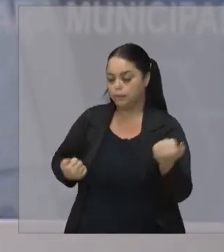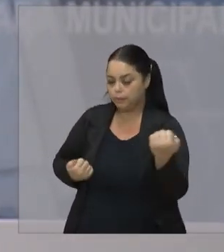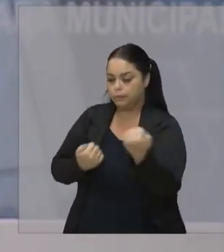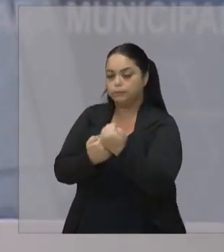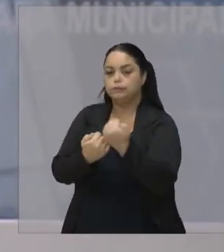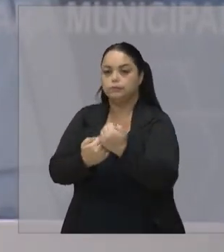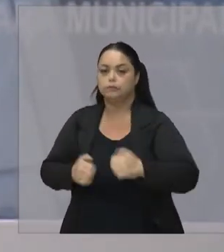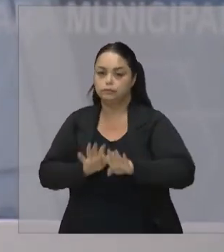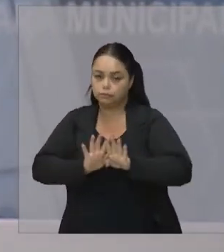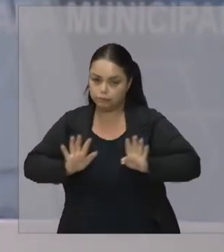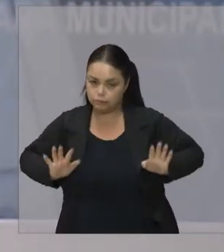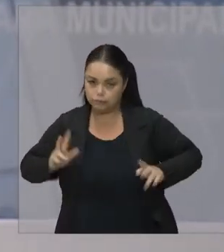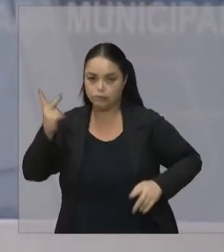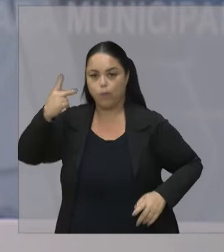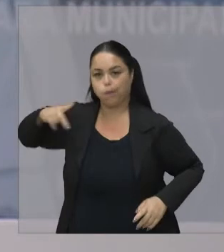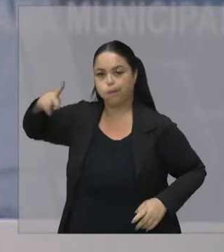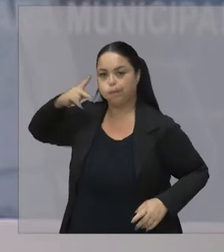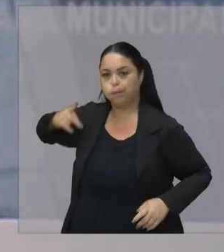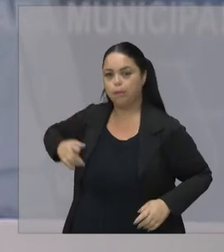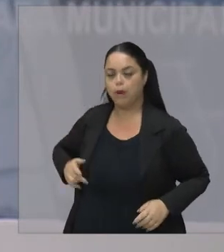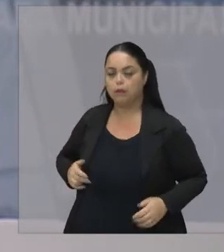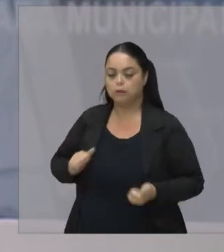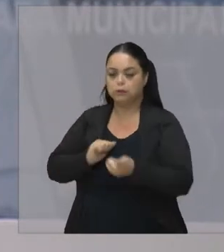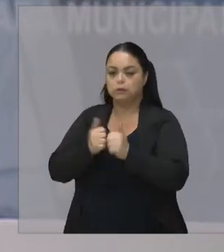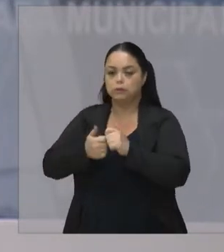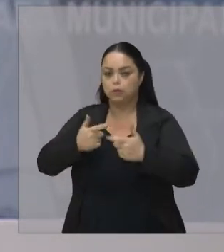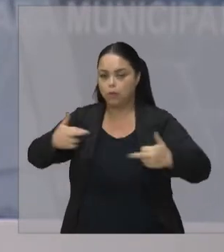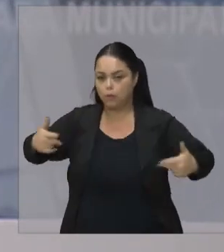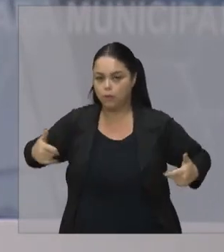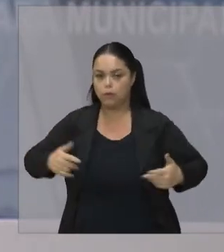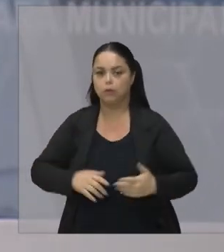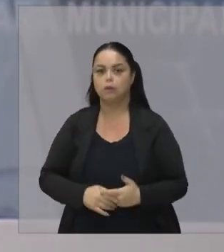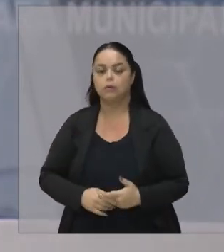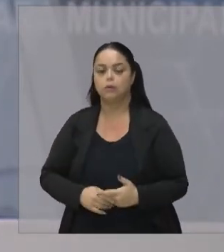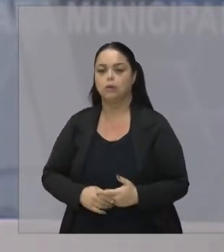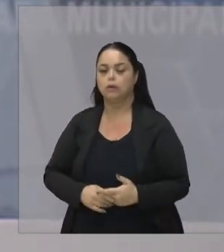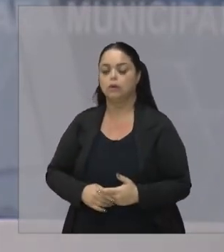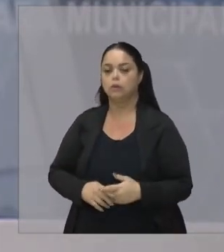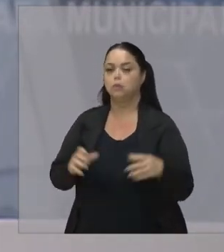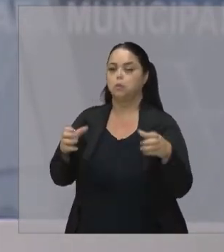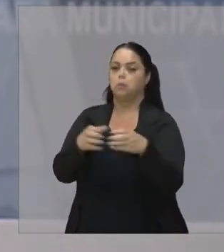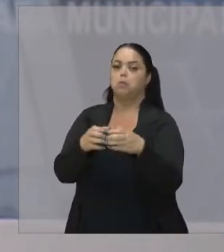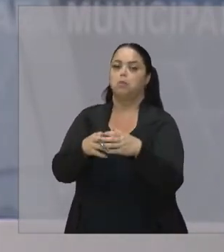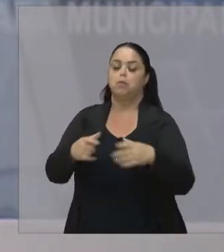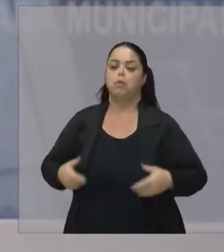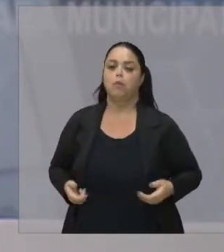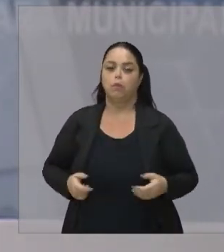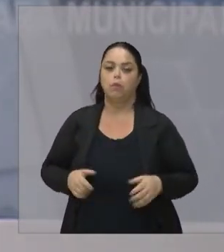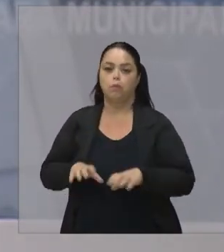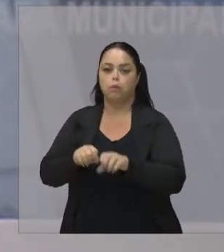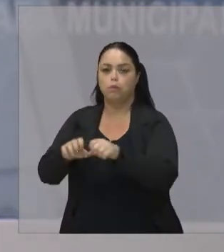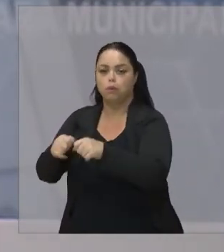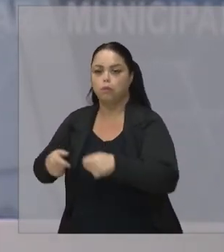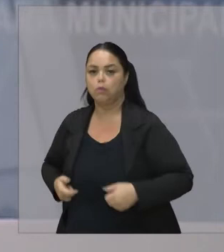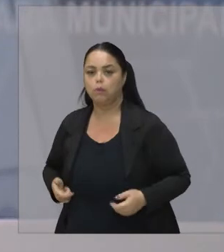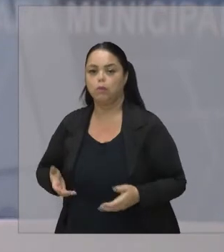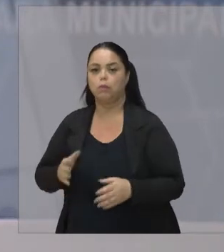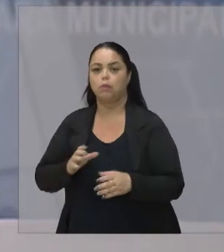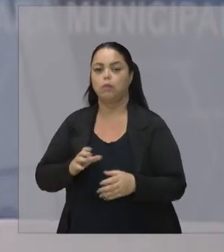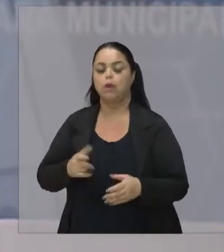Essa frente parlamentar Ao esporte Ao esporte comunitário Ao esporte de formação De rendimento Ao